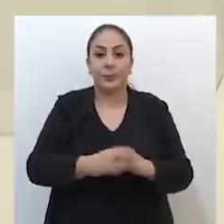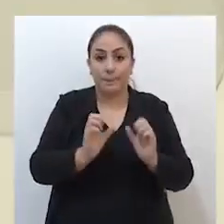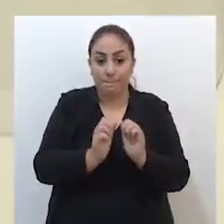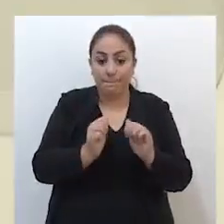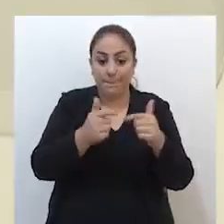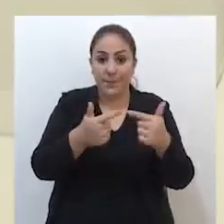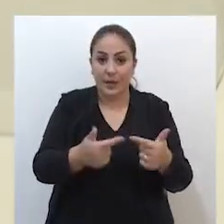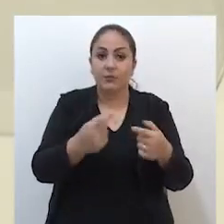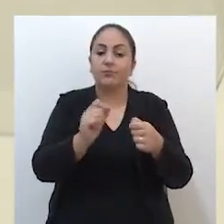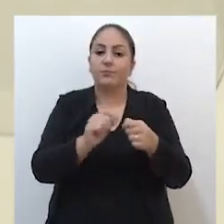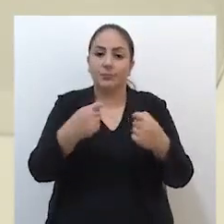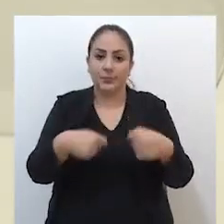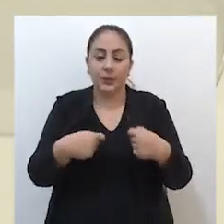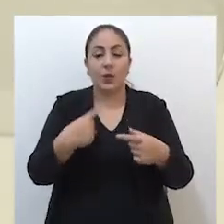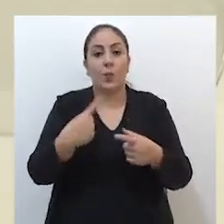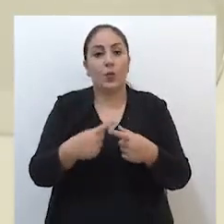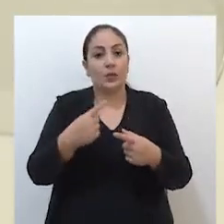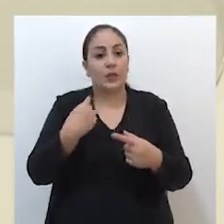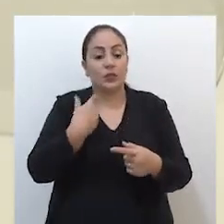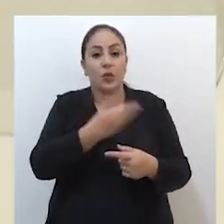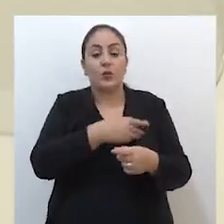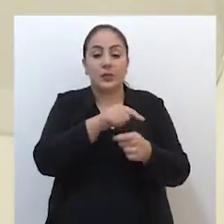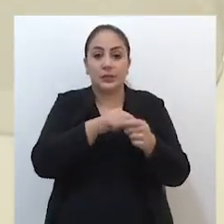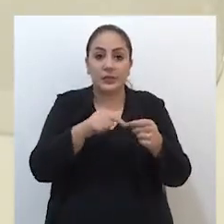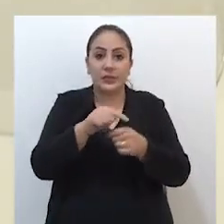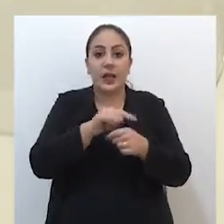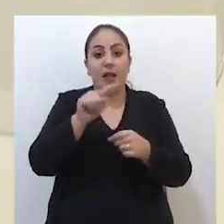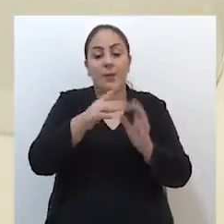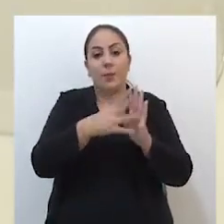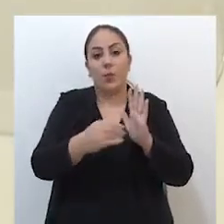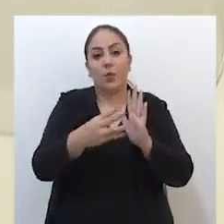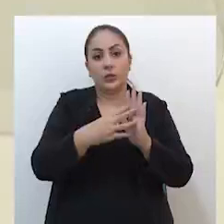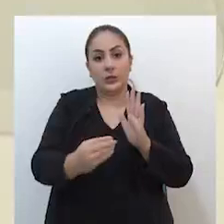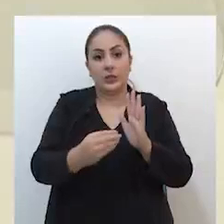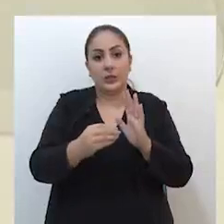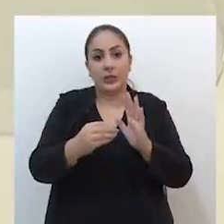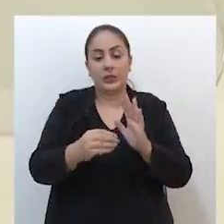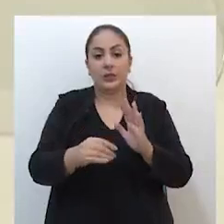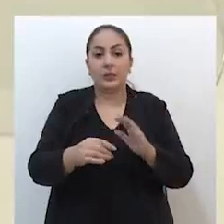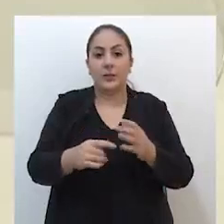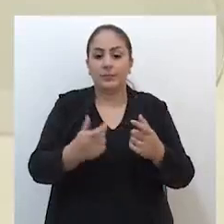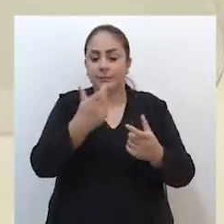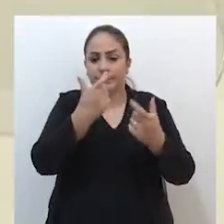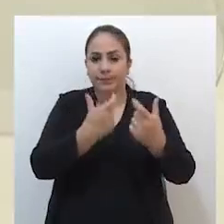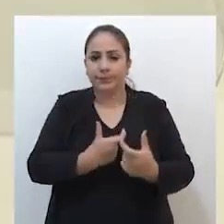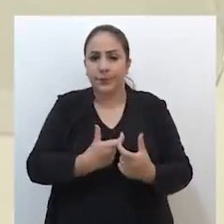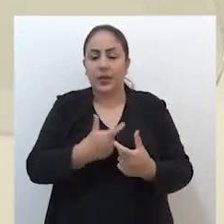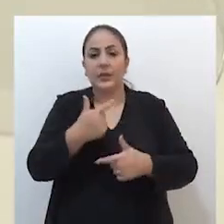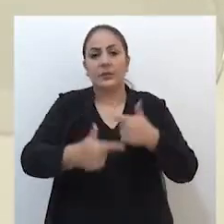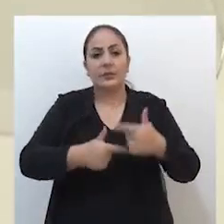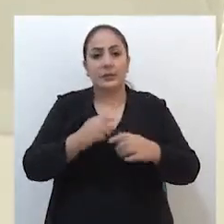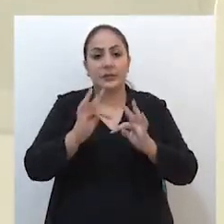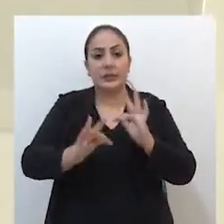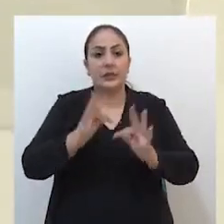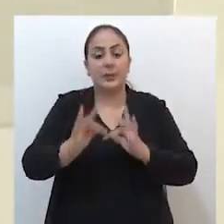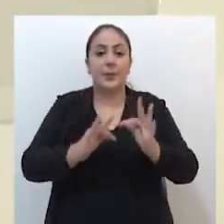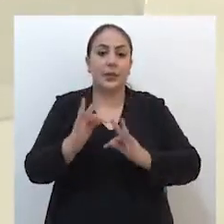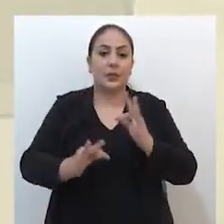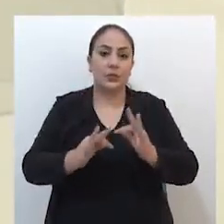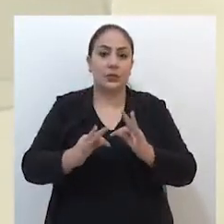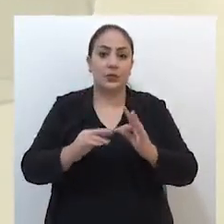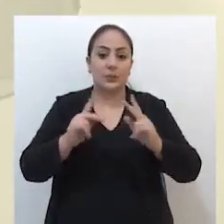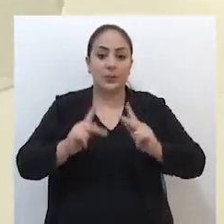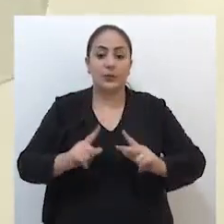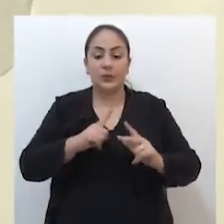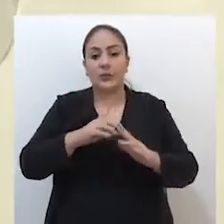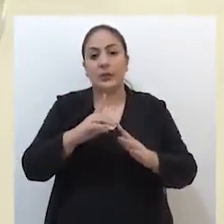A ação se faz necessária, já que a nossa cidade é referência na identificação e no tratamento de